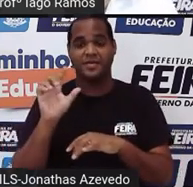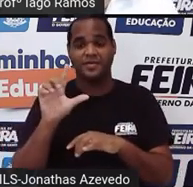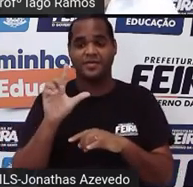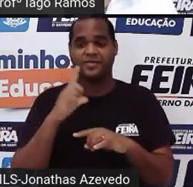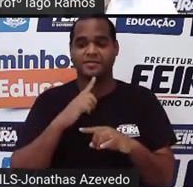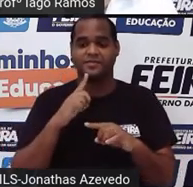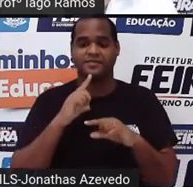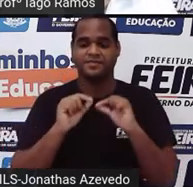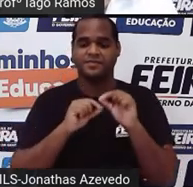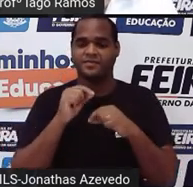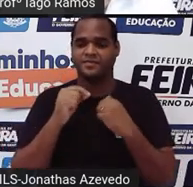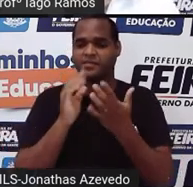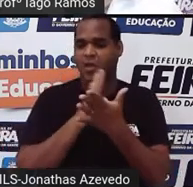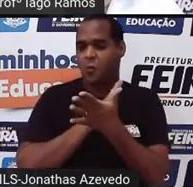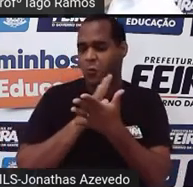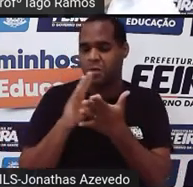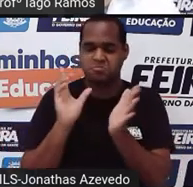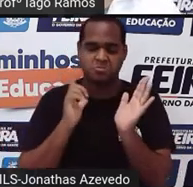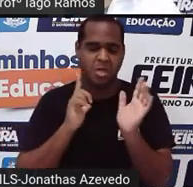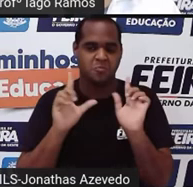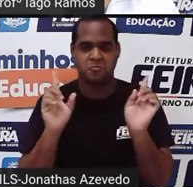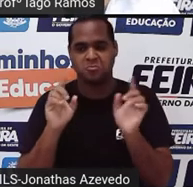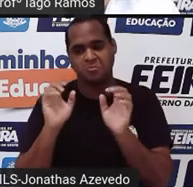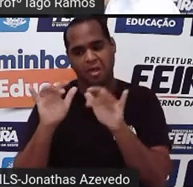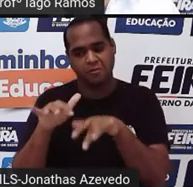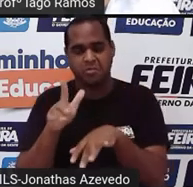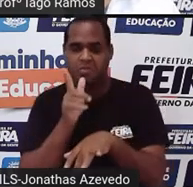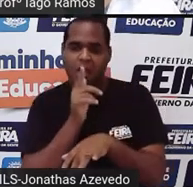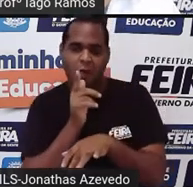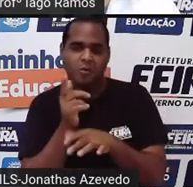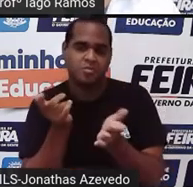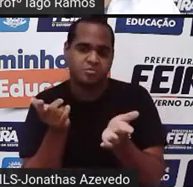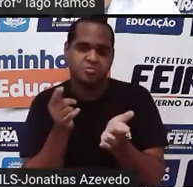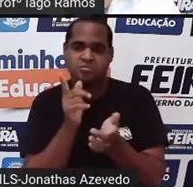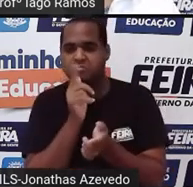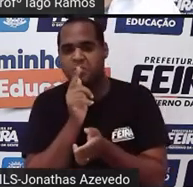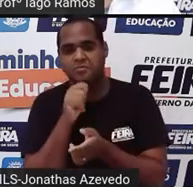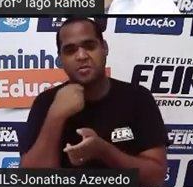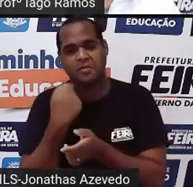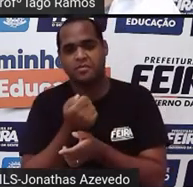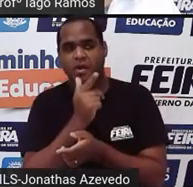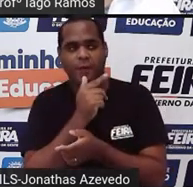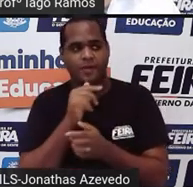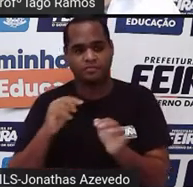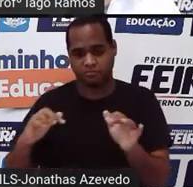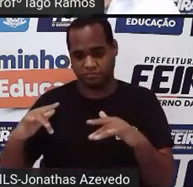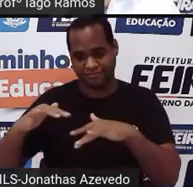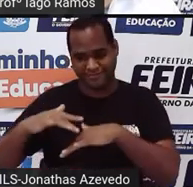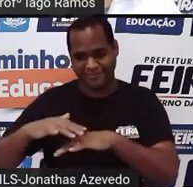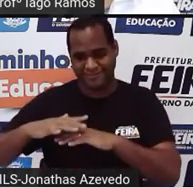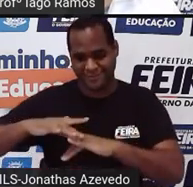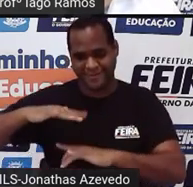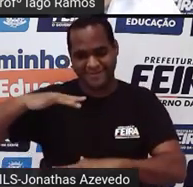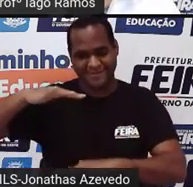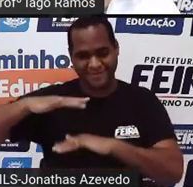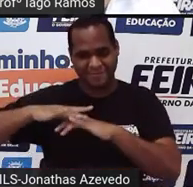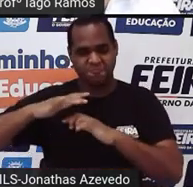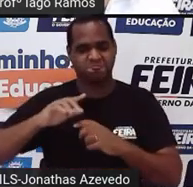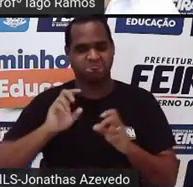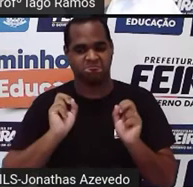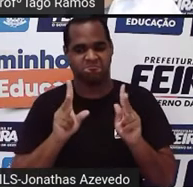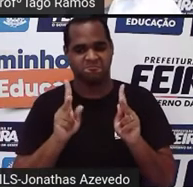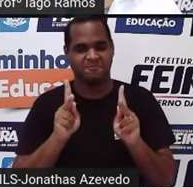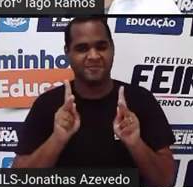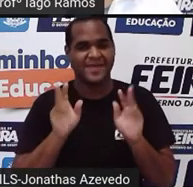alguma coisa aí, alguma substância, tá bom? Geralmente, a gente está falando aqui de capacidade relacionada a líquido, certo?